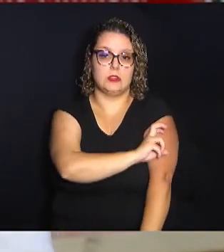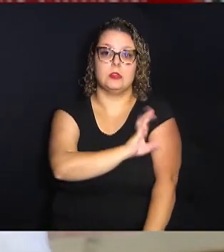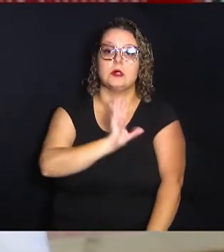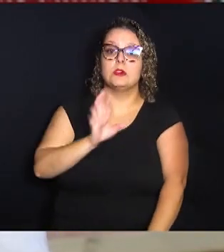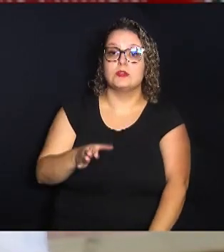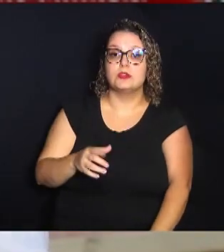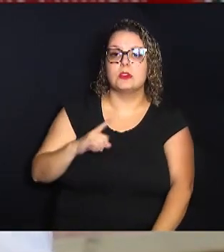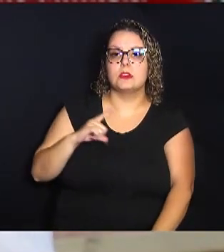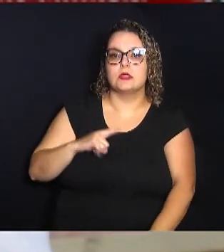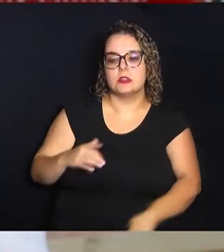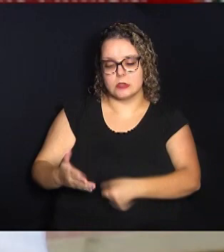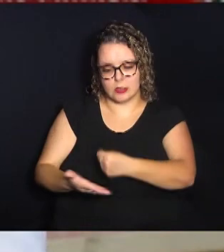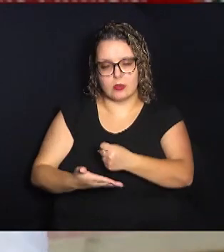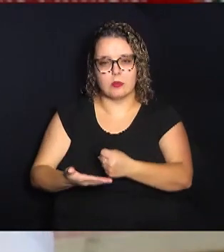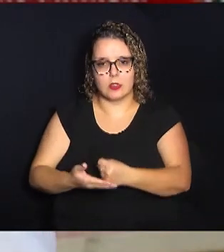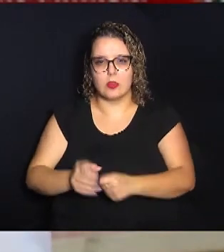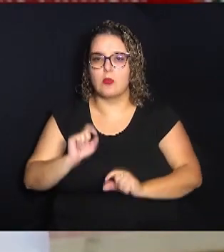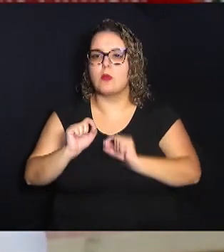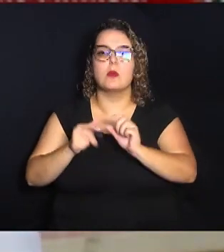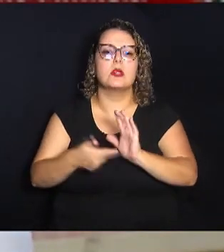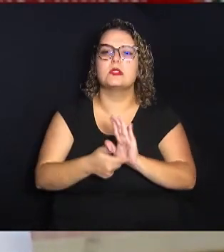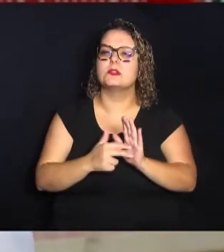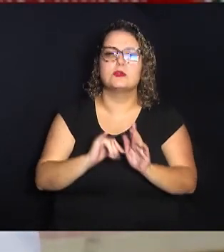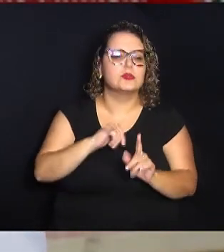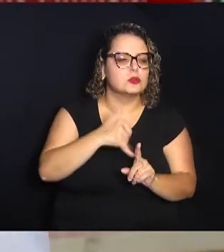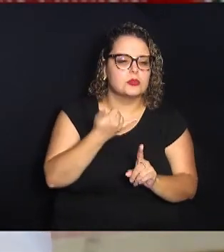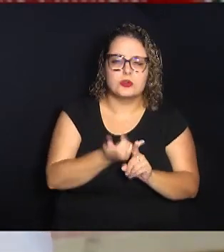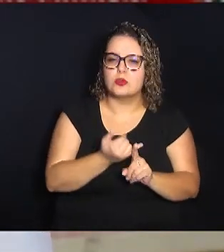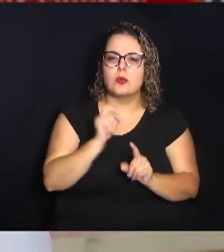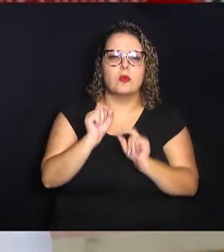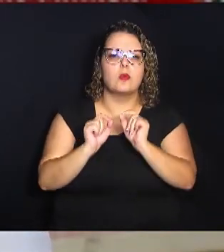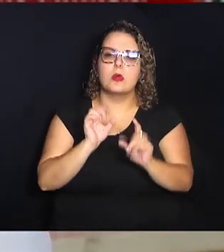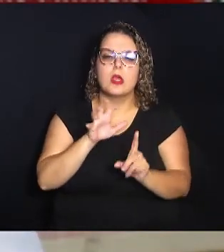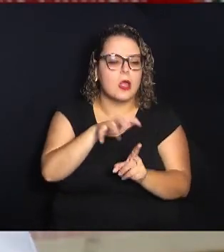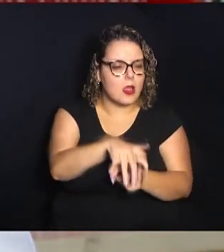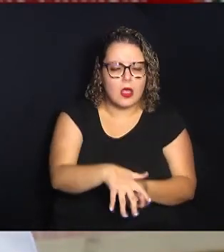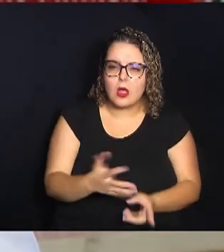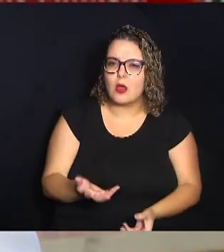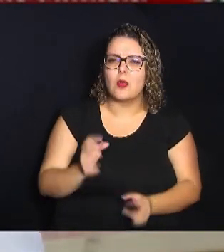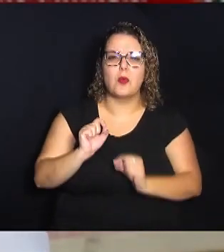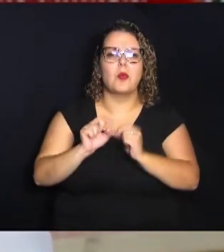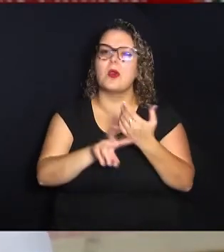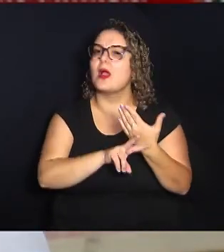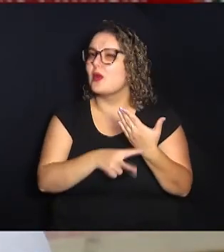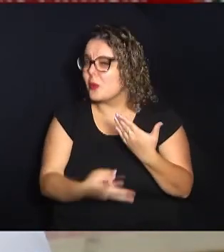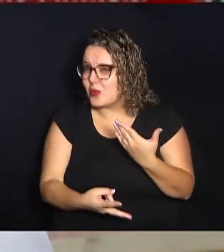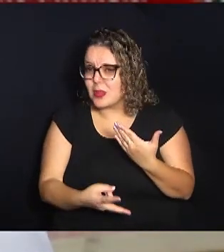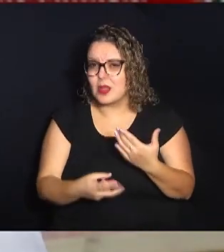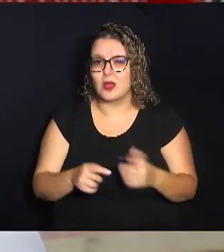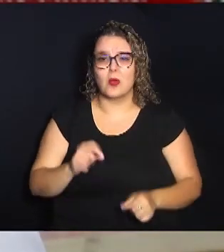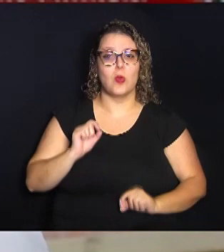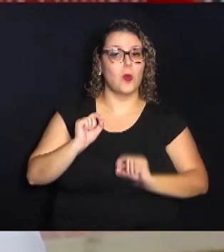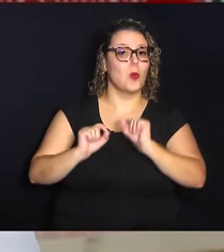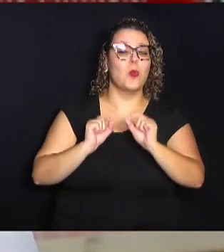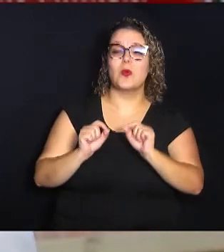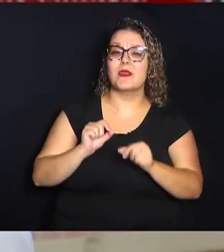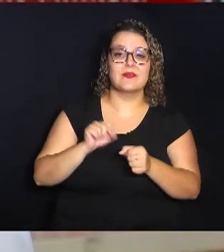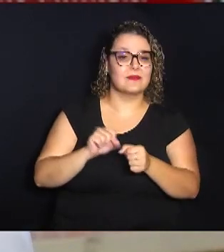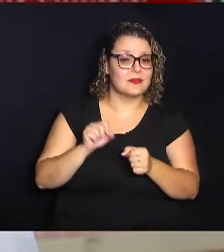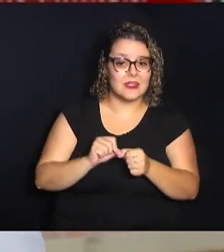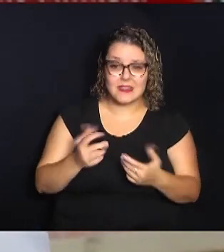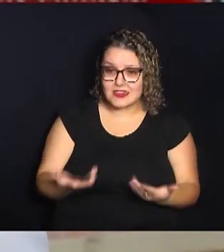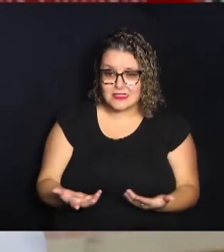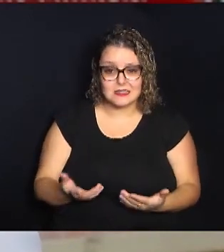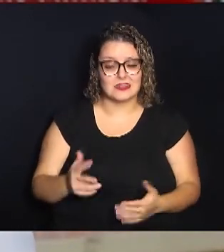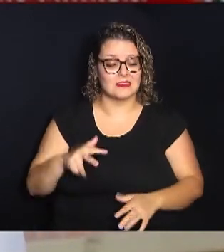formação básica sobre o bullying. O que é o bullying? Quais são as suas consequências? Quais atitudes que levam uma